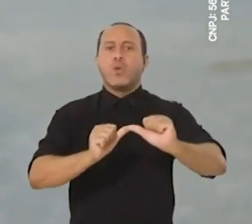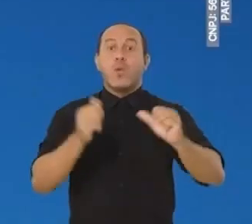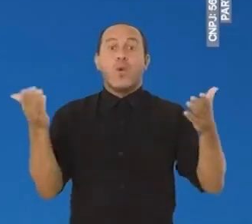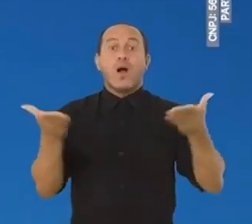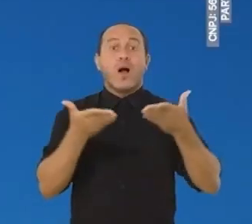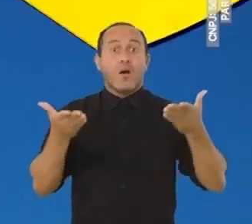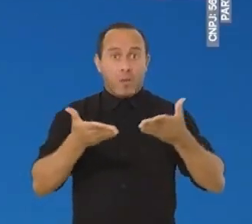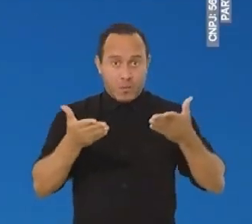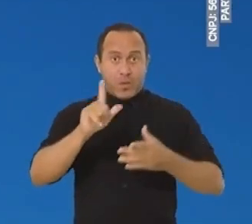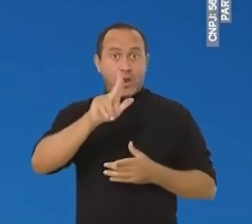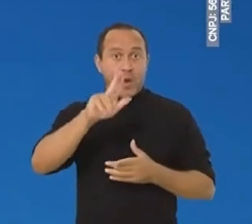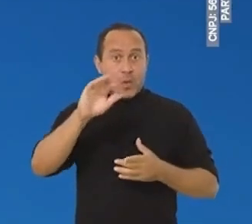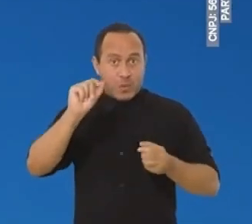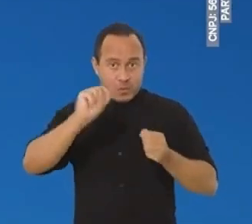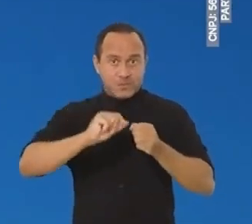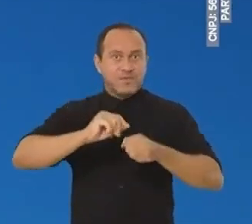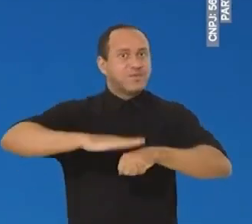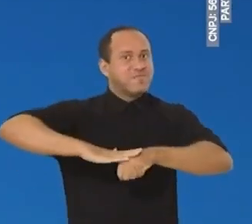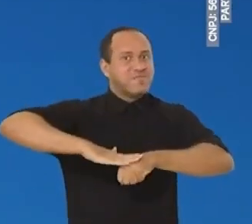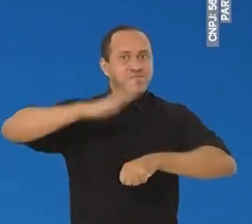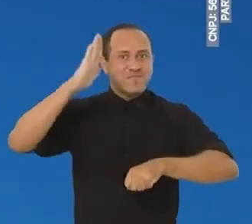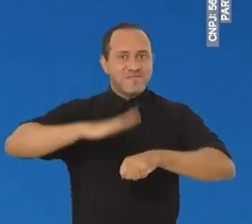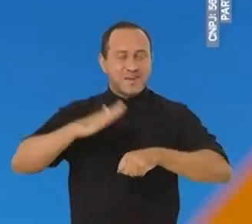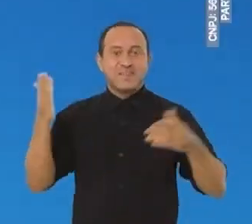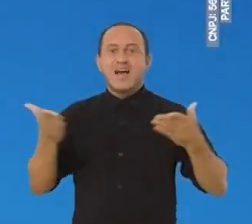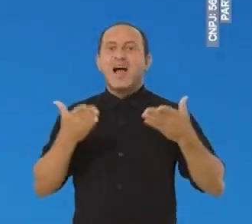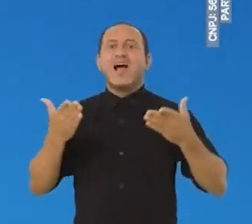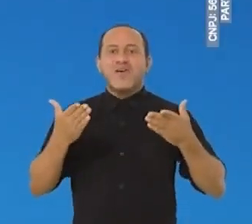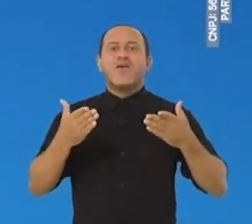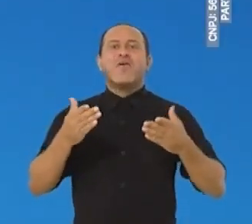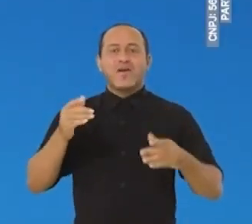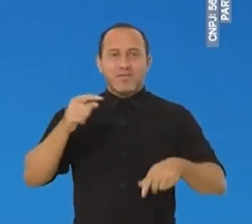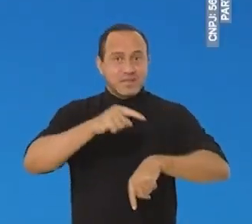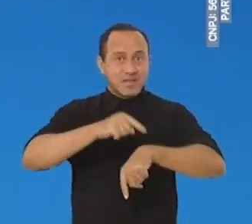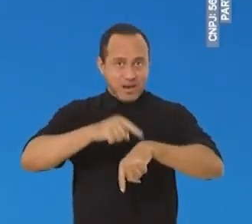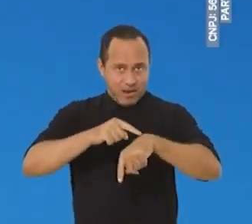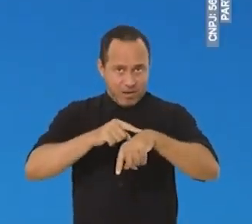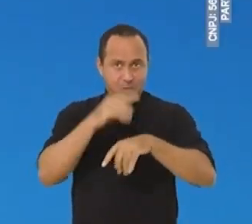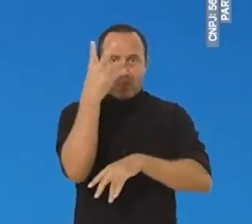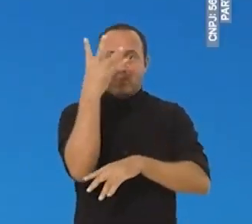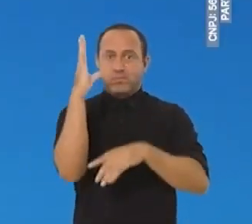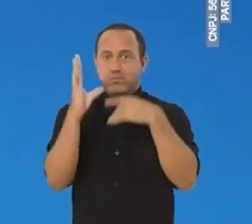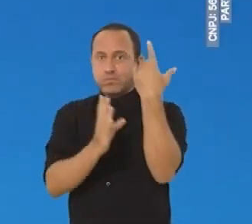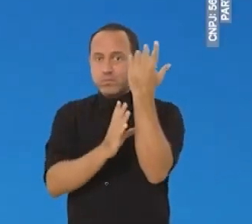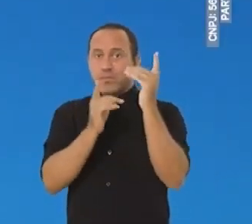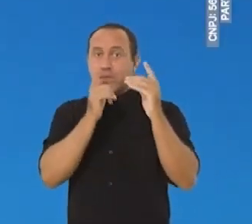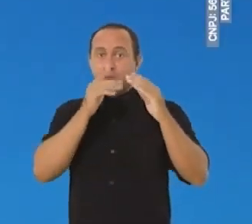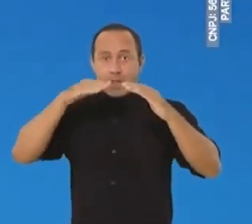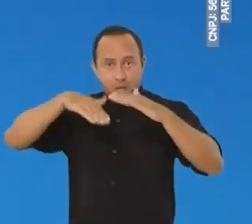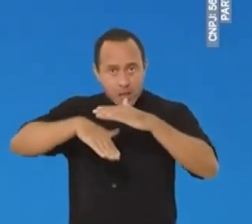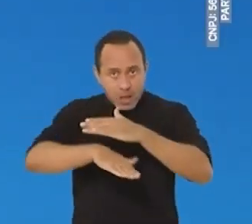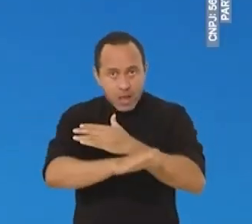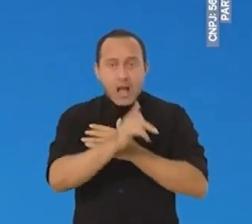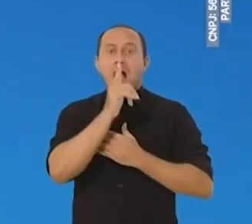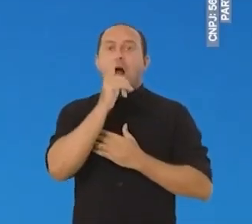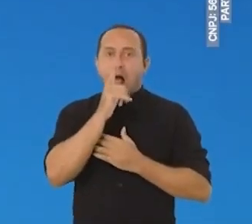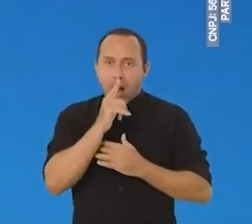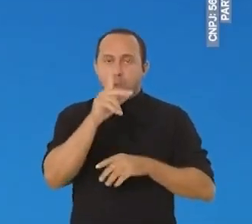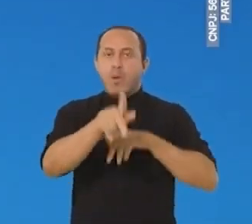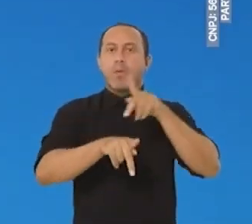melhorou muito. Agora, Luiz vai fazer mais. Agora vai ser a vez de urbanizar e levar rede de esgotos,